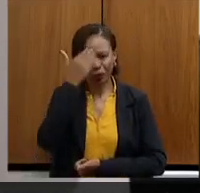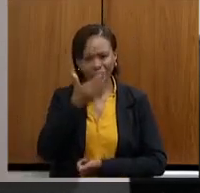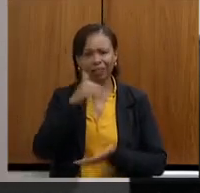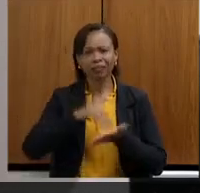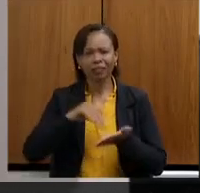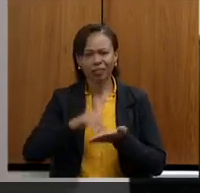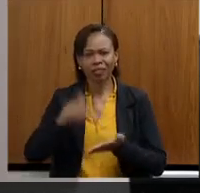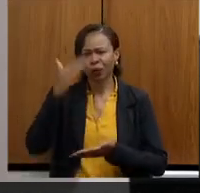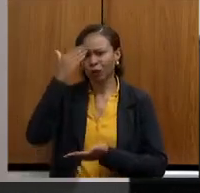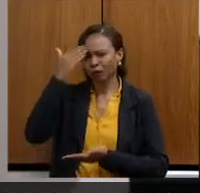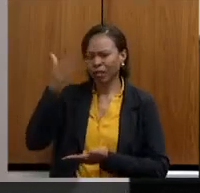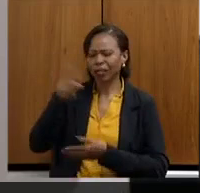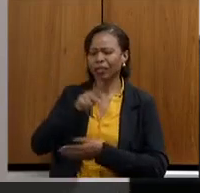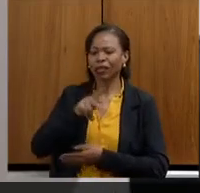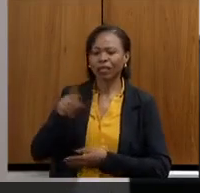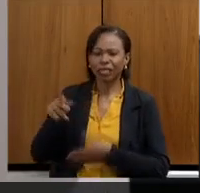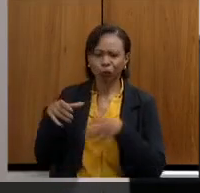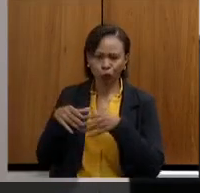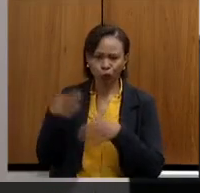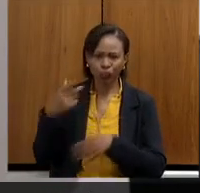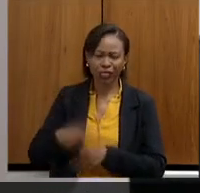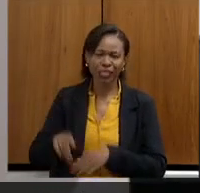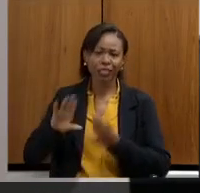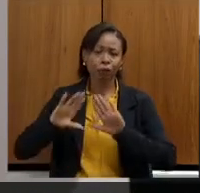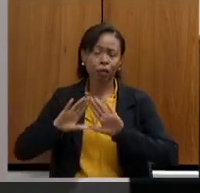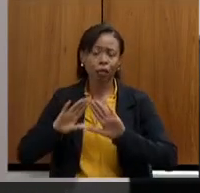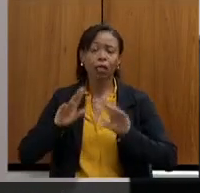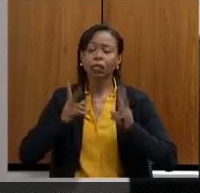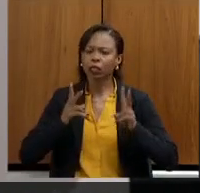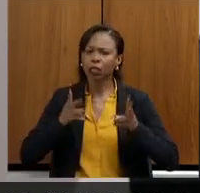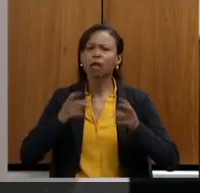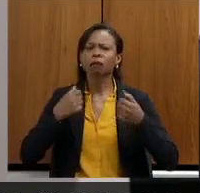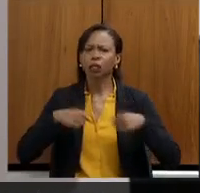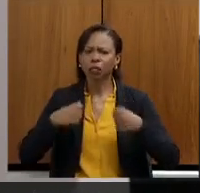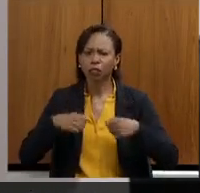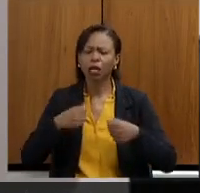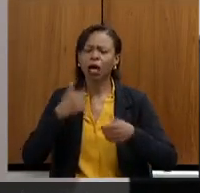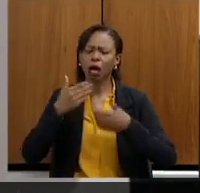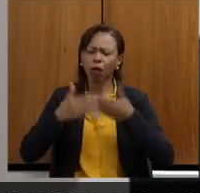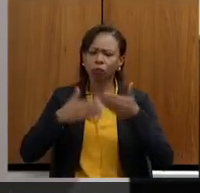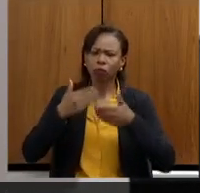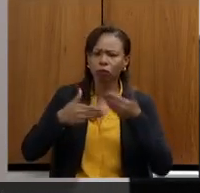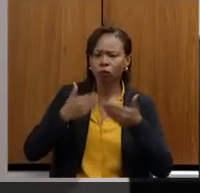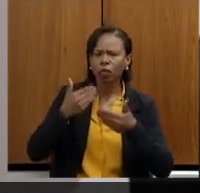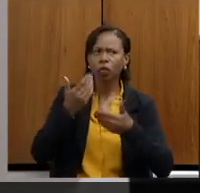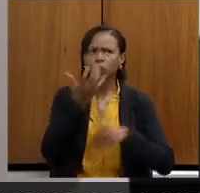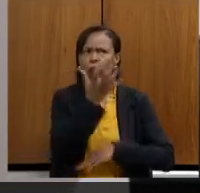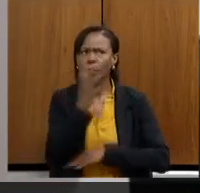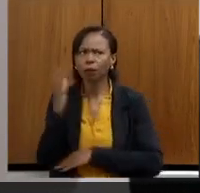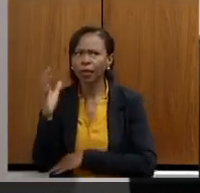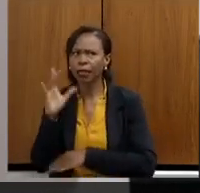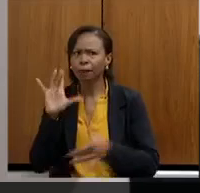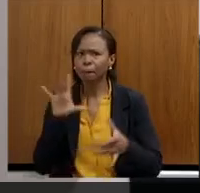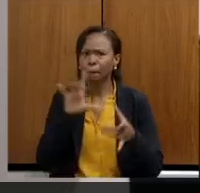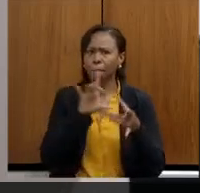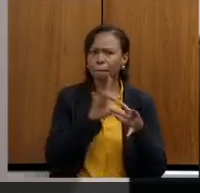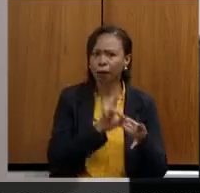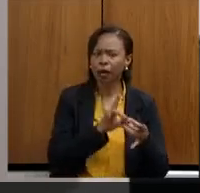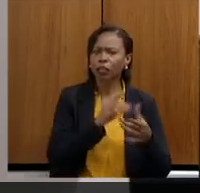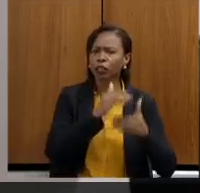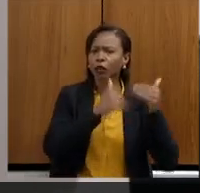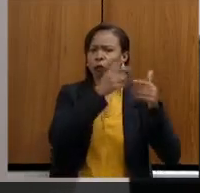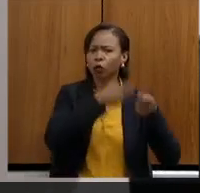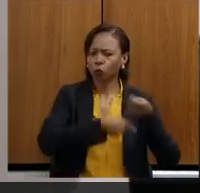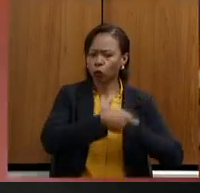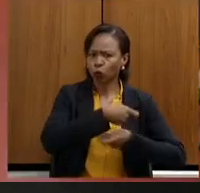contar sempre com a gente aqui, quando for discutir desenvolvimento meio ambiente atrelado ao desenvolvimento econômico